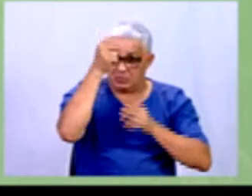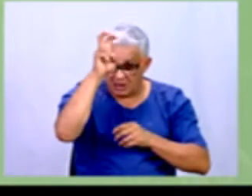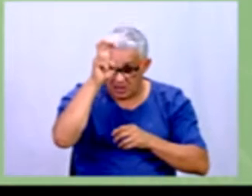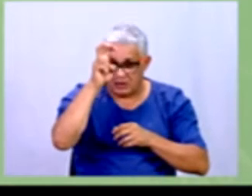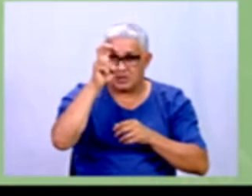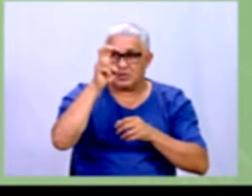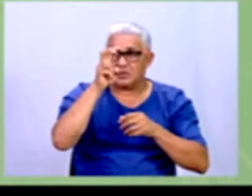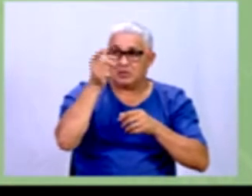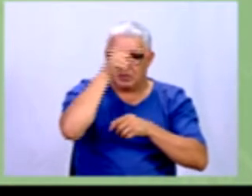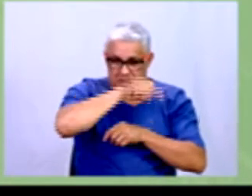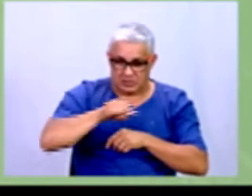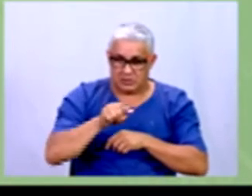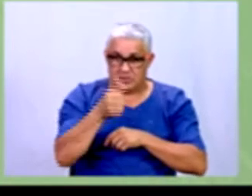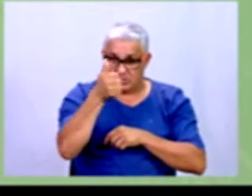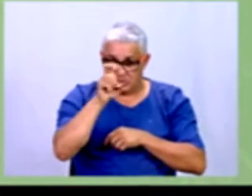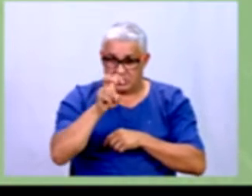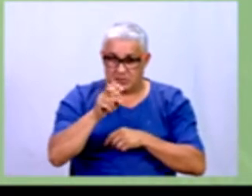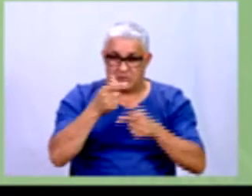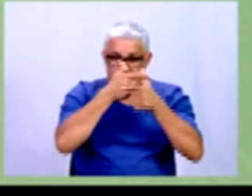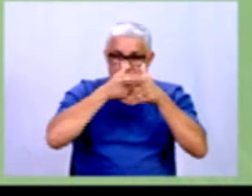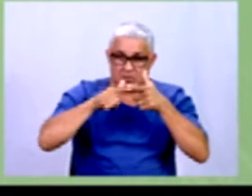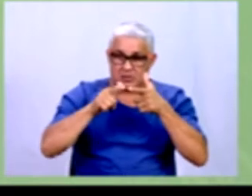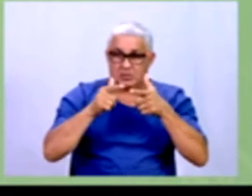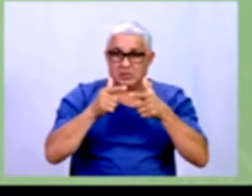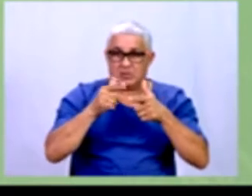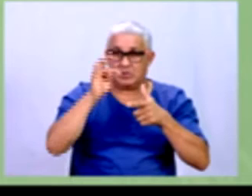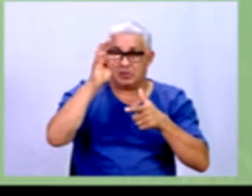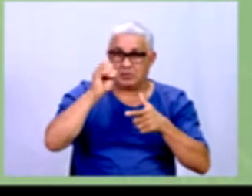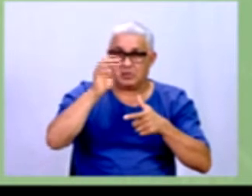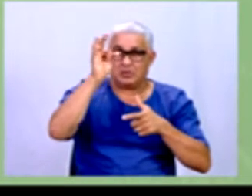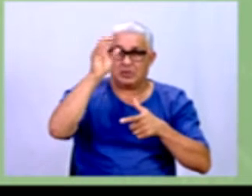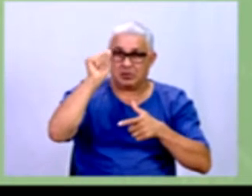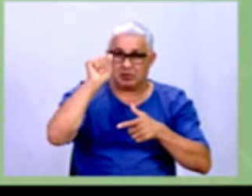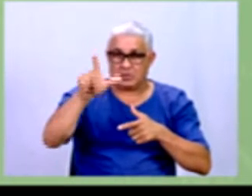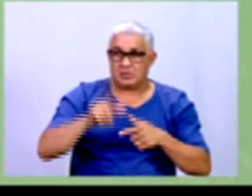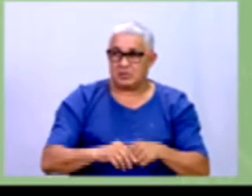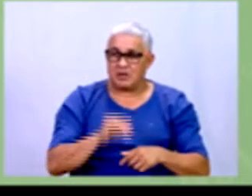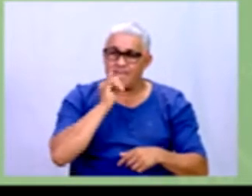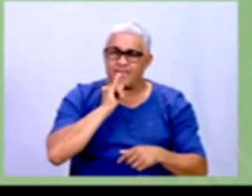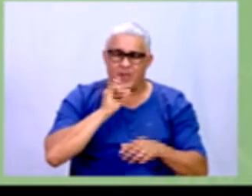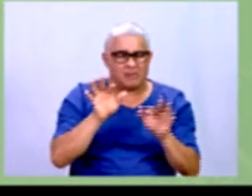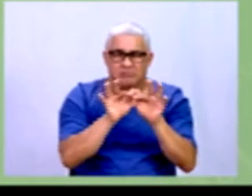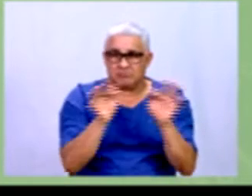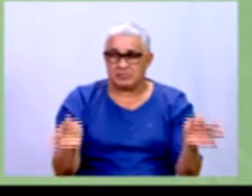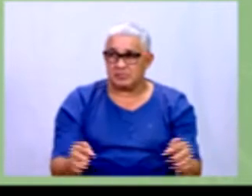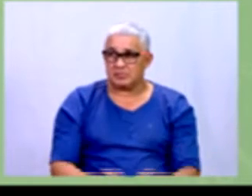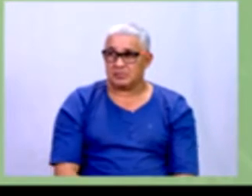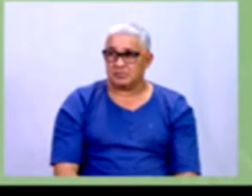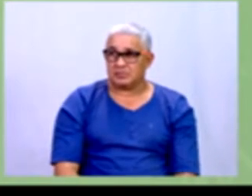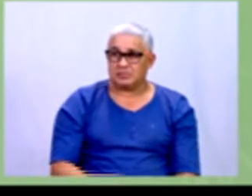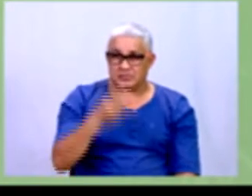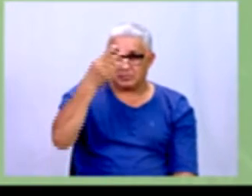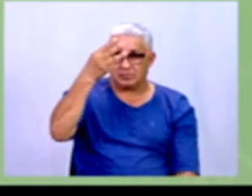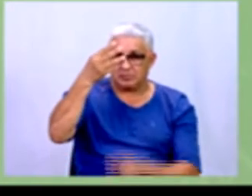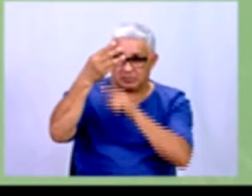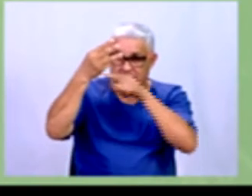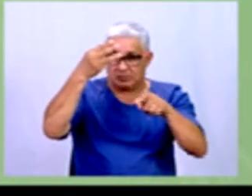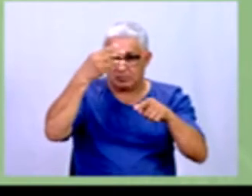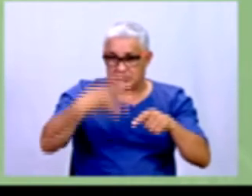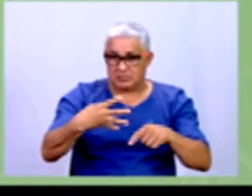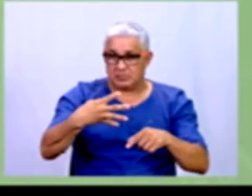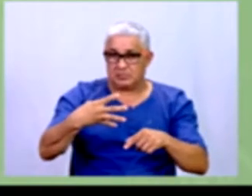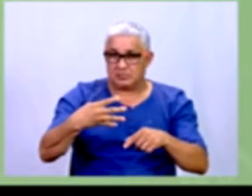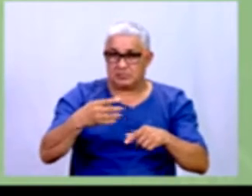aqui embaixo seria 15, porque a gente vai fazer a divisão pelo total. Aqui nesse exemplo tá simplificado aqui no caso que seria 3 quartos, mas essa divisão